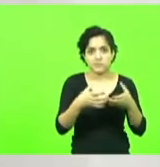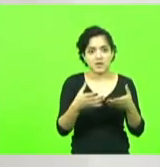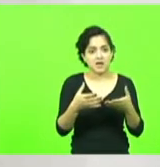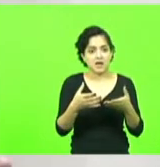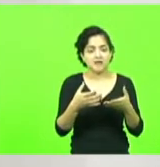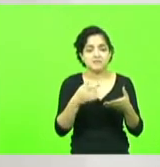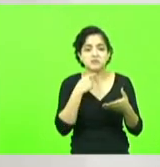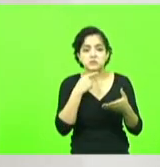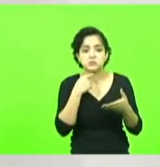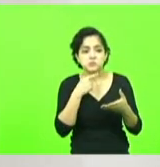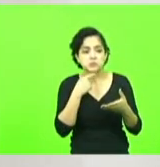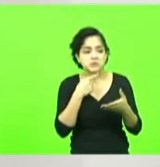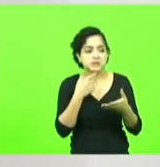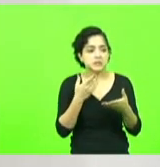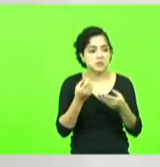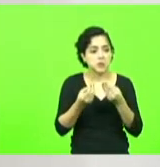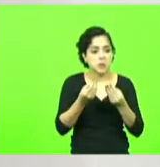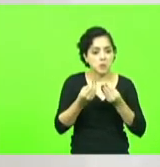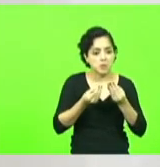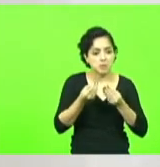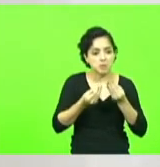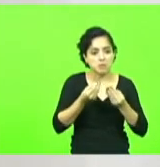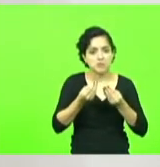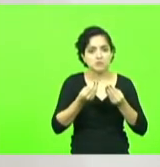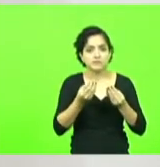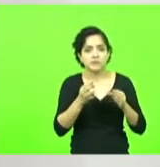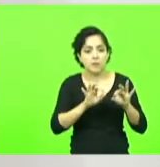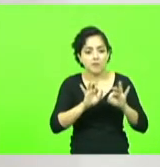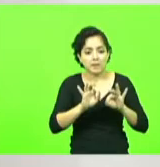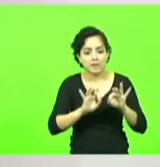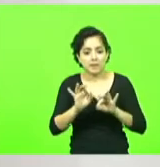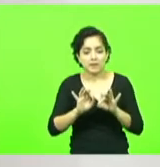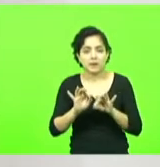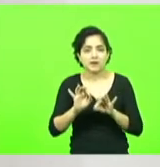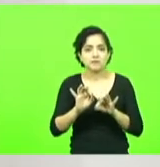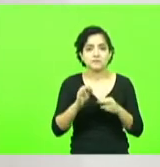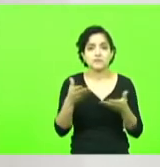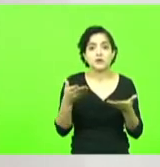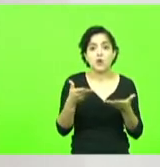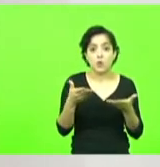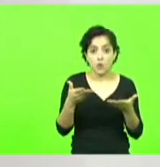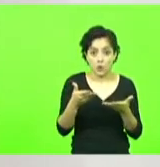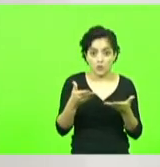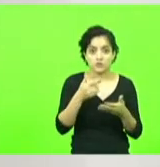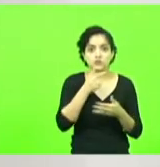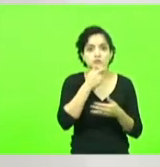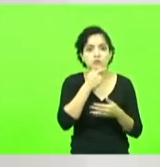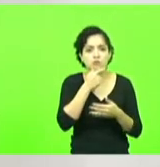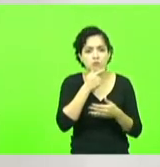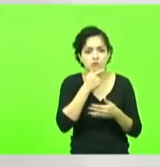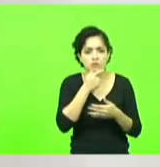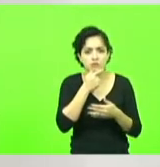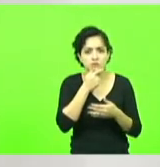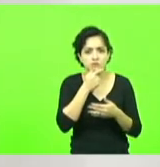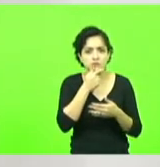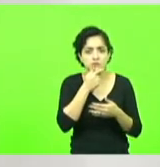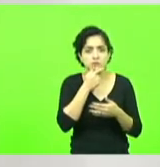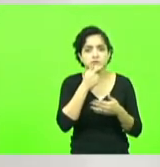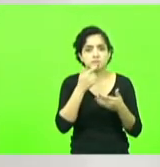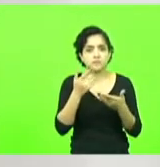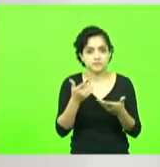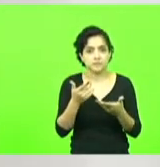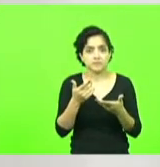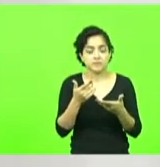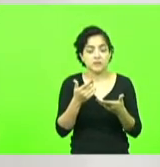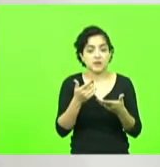mas é igual mexer cimento e hoje queijo com sotaque se eu não me engano a dona daquele